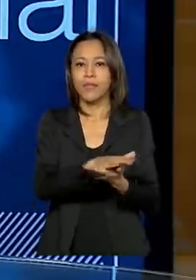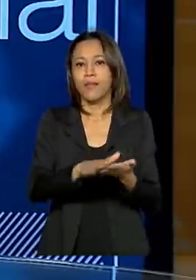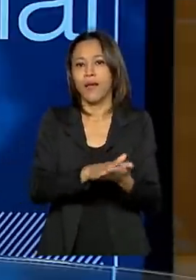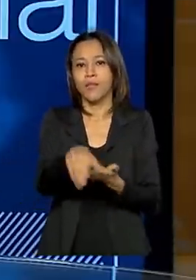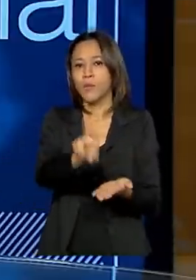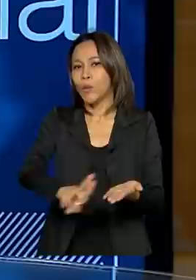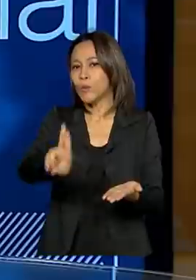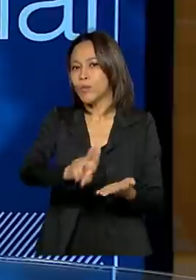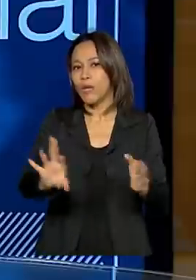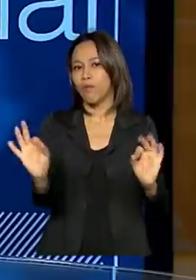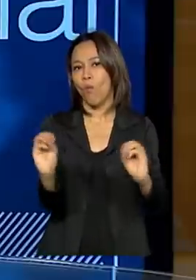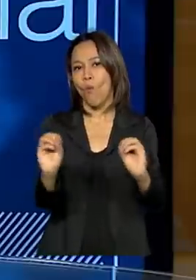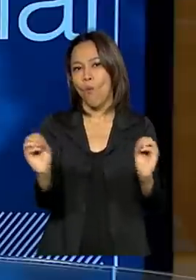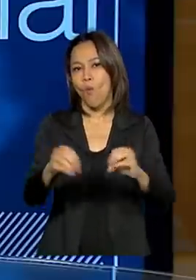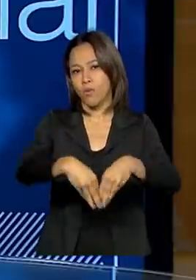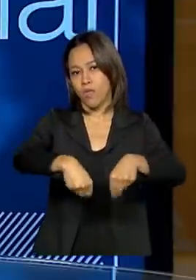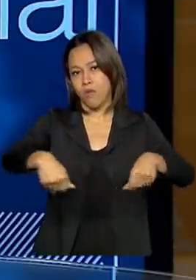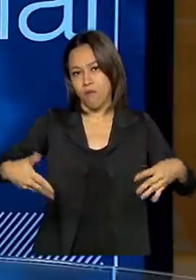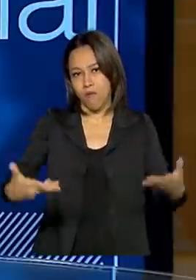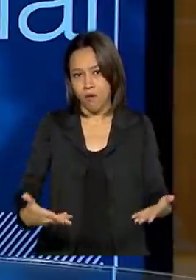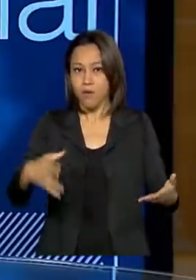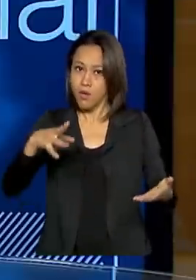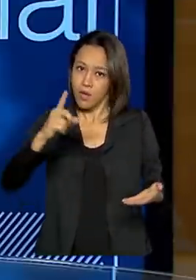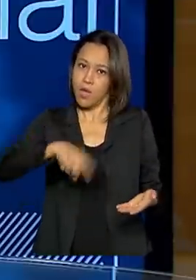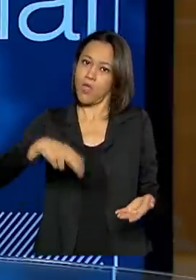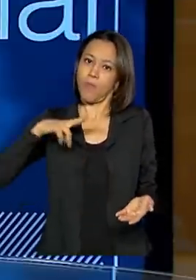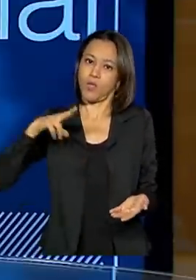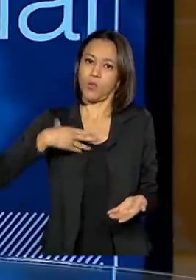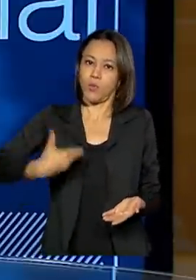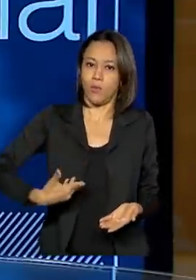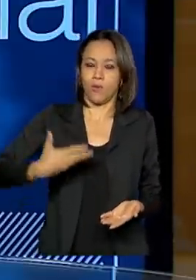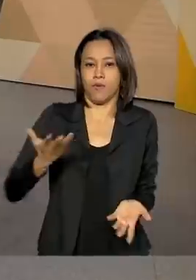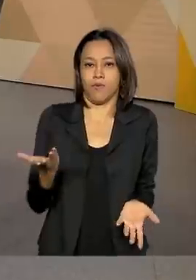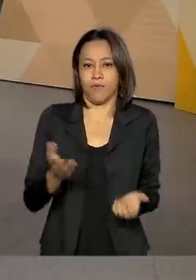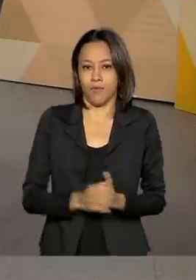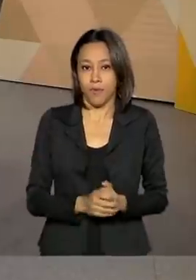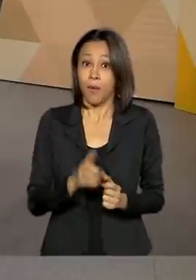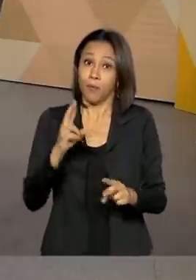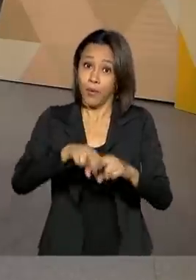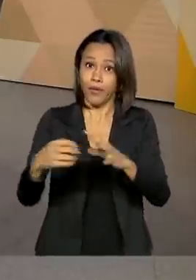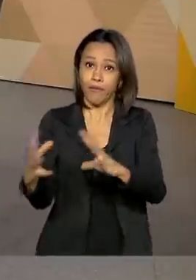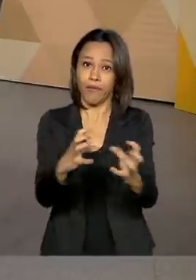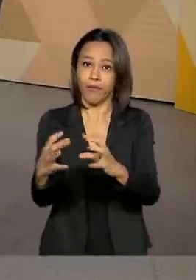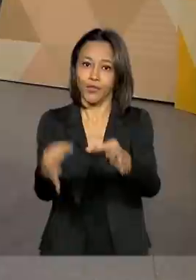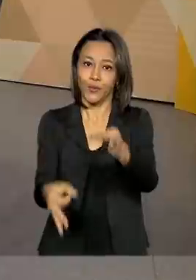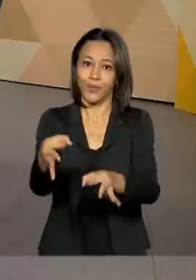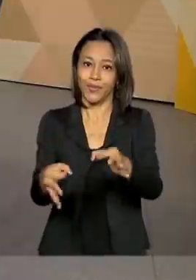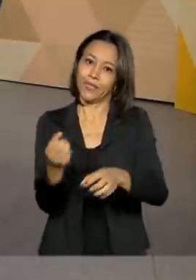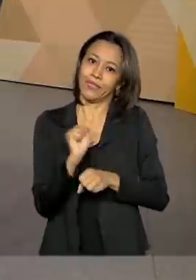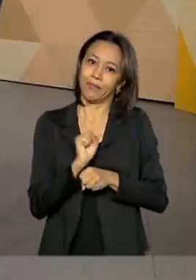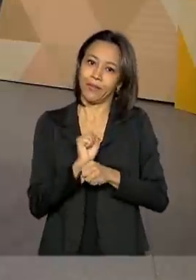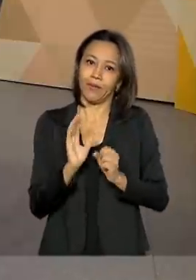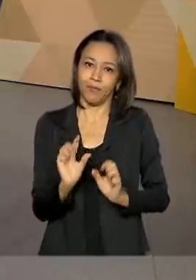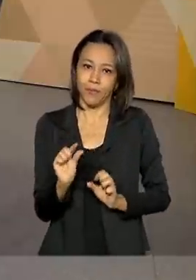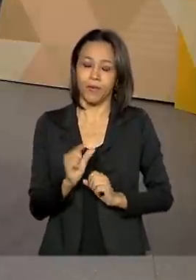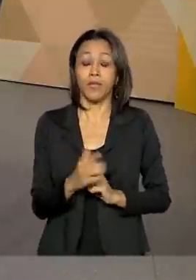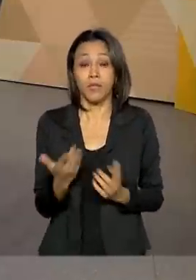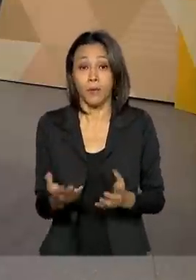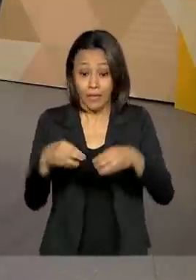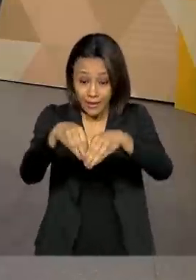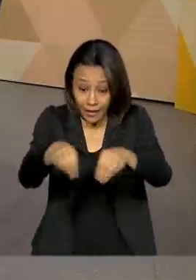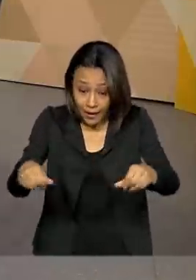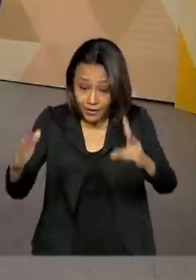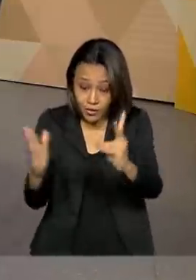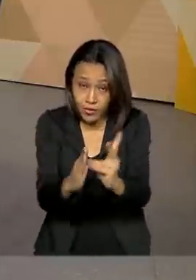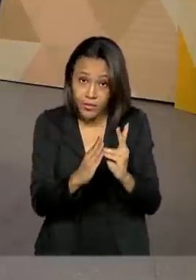o uso, gozo e fruição do direito de propriedade do particular que estava amparado no justo título. O que é nós fizemos? Olha, terra indígena só